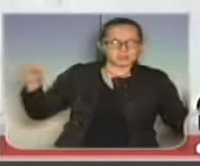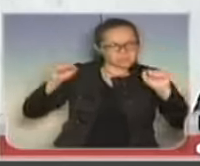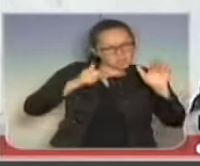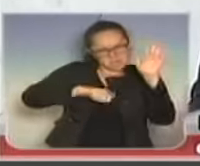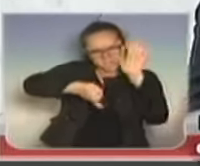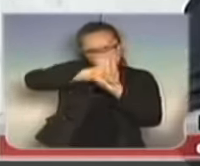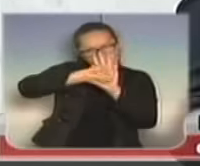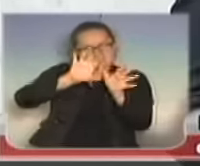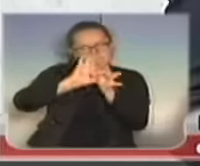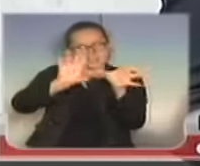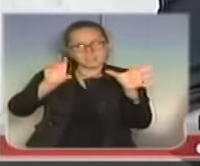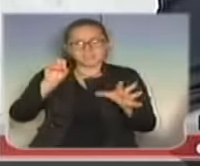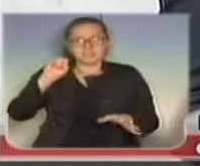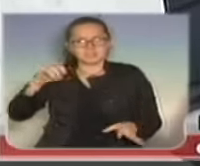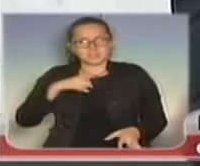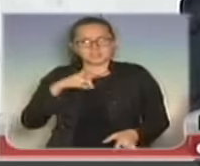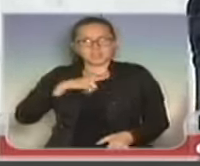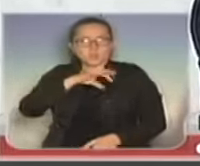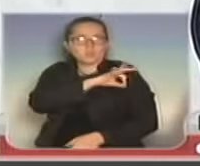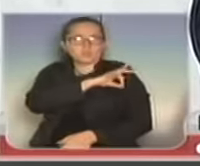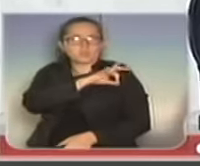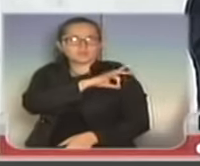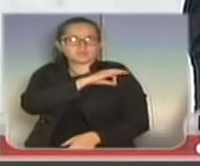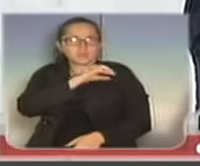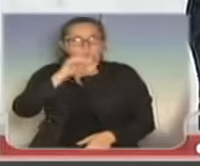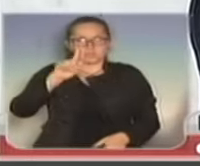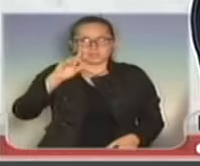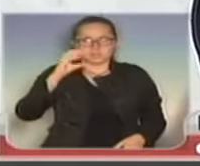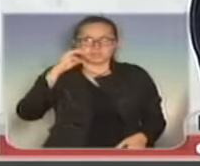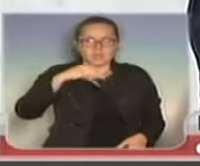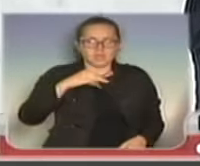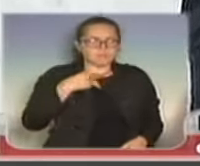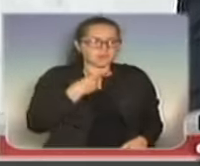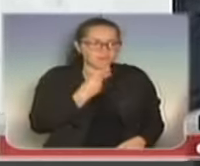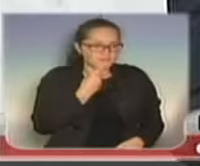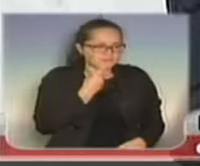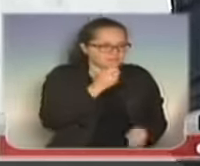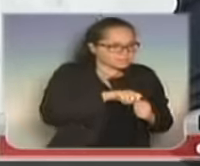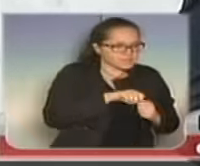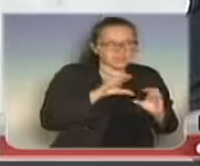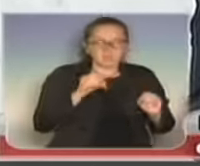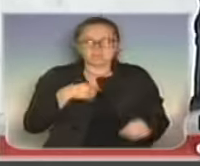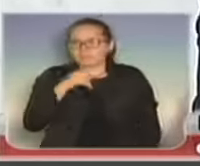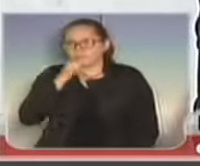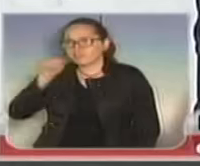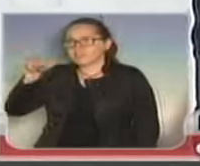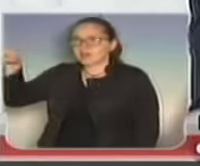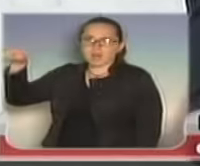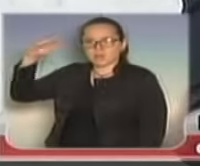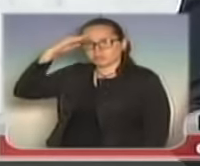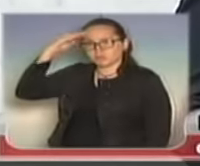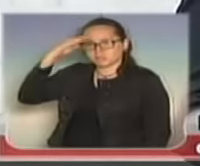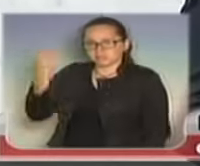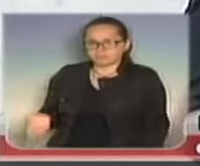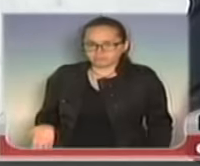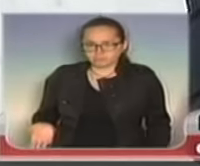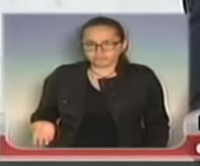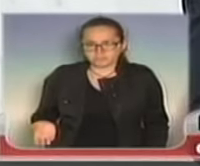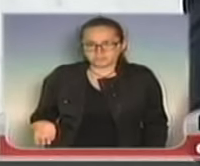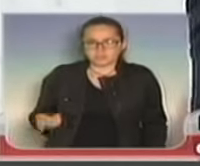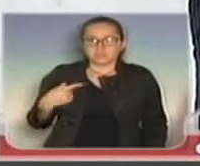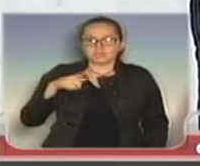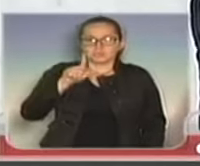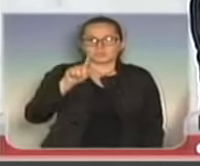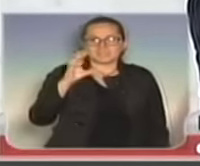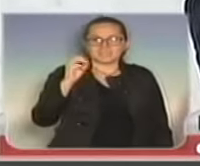à vontade, porque se tiver um Guarda Civil próximo, ele não pode fazer nada, ele só vai poder comunicar a PM. Ou seja, o Guarda Civil, segundo o Benedito Mariano, é o